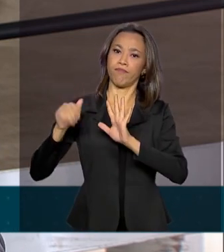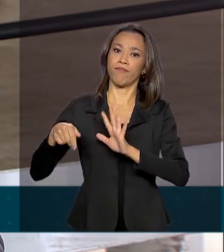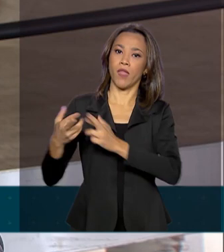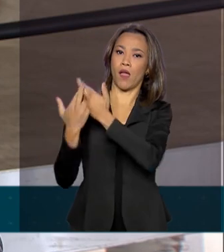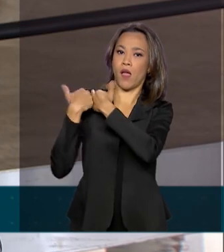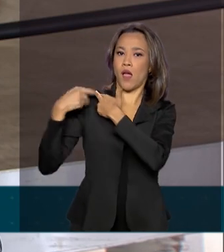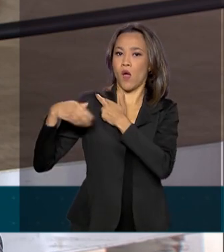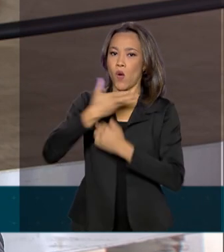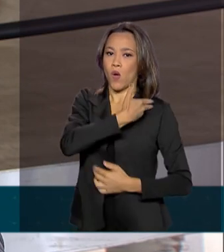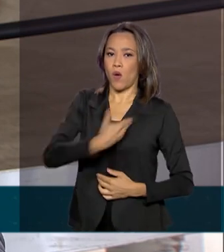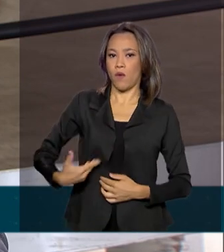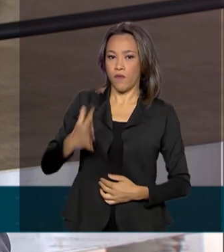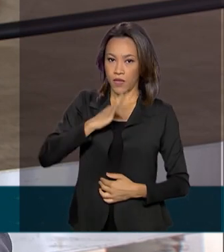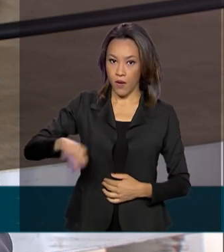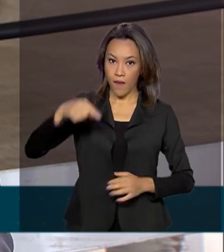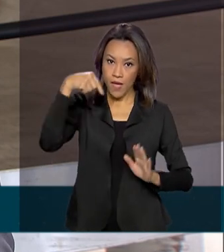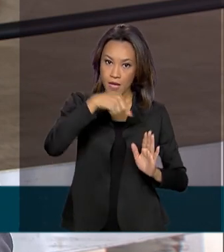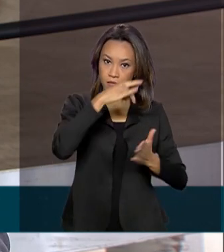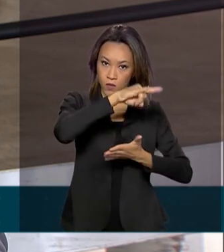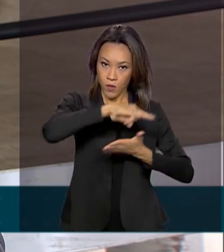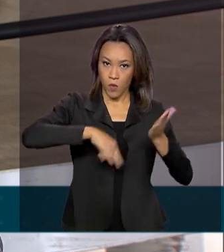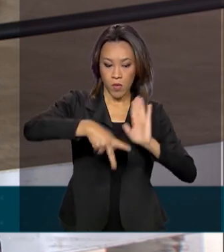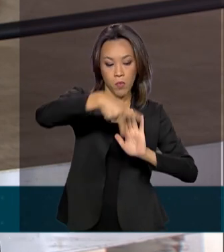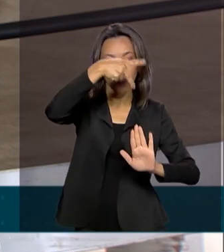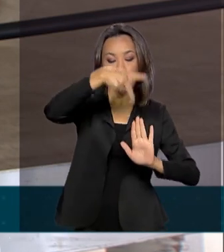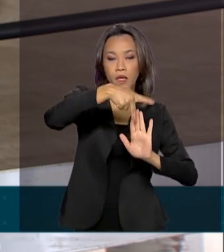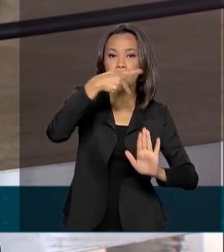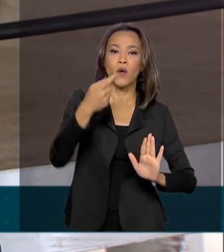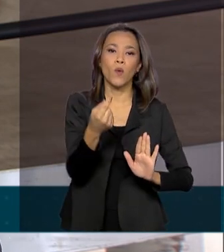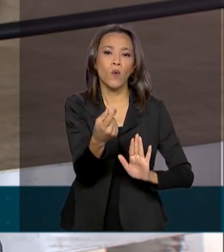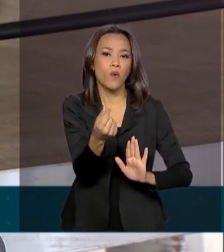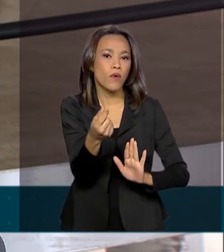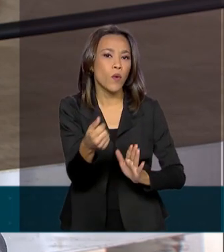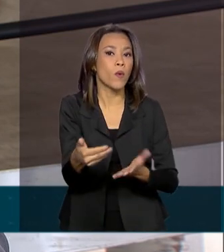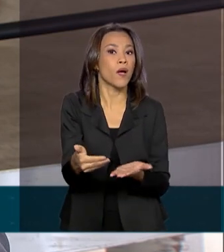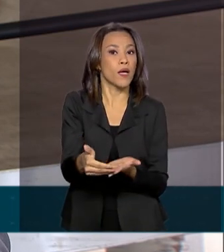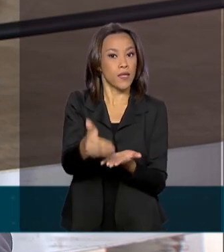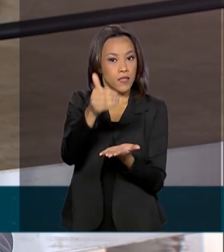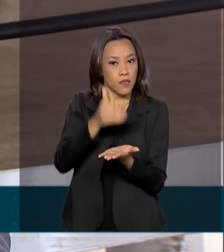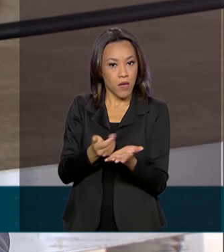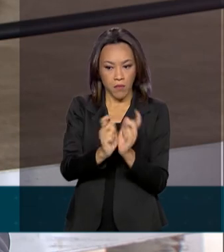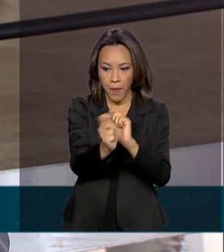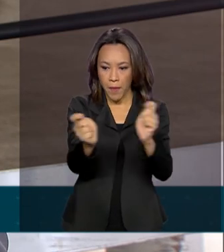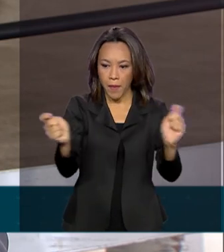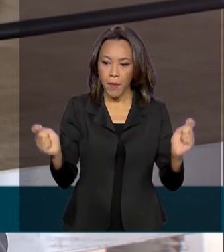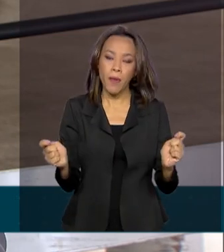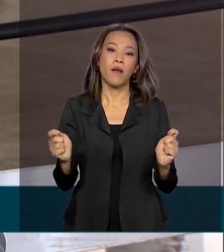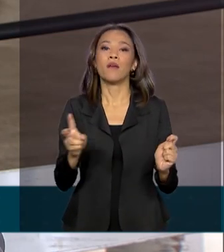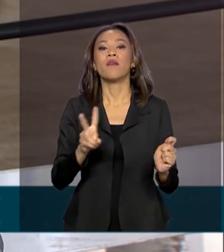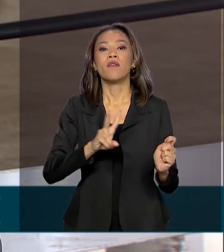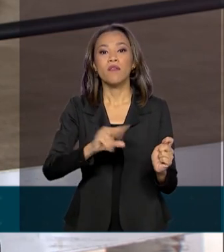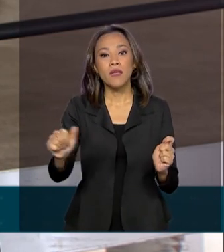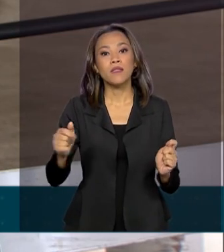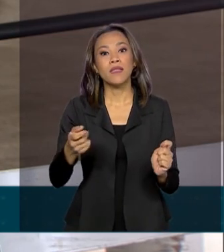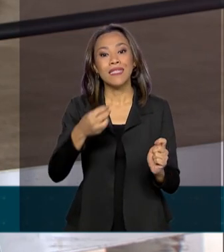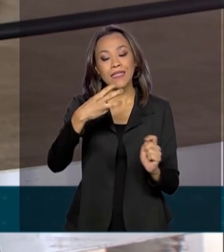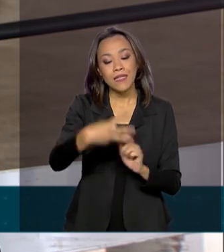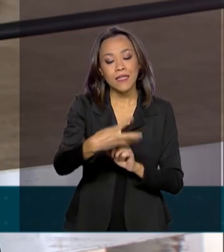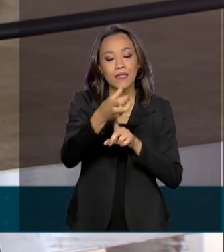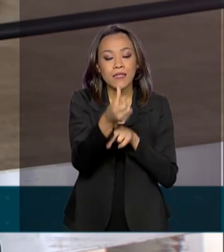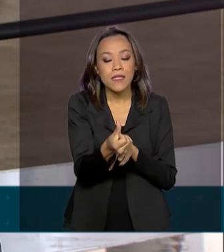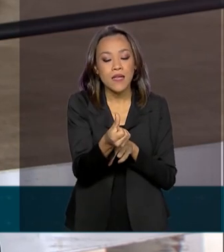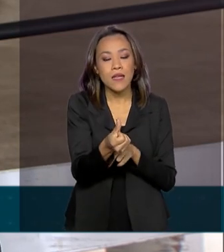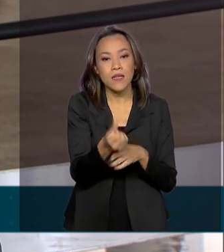segundo a portaria, o valor antecipado dos benefícios deverá ser ressarcido em até 36 parcelas mensais